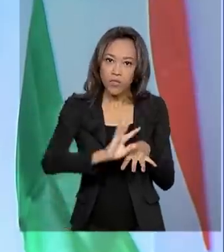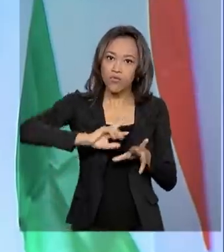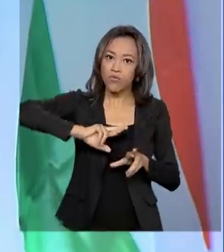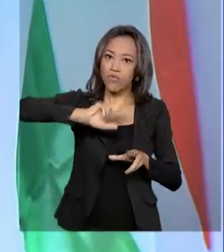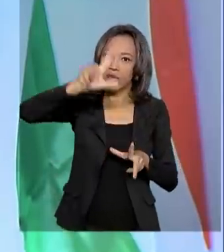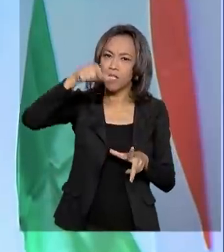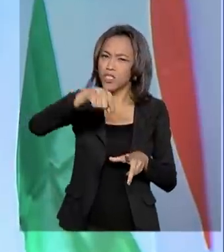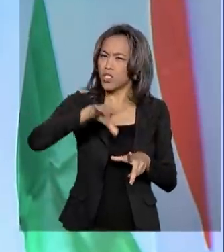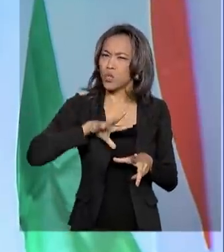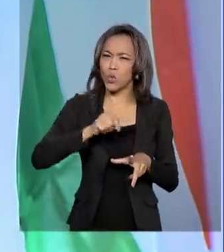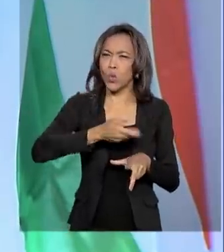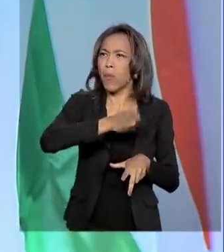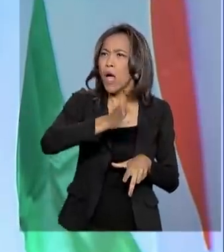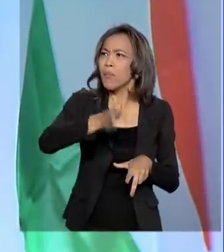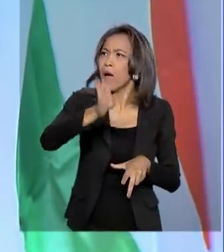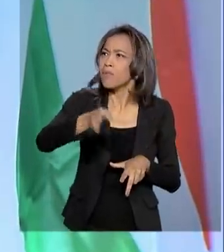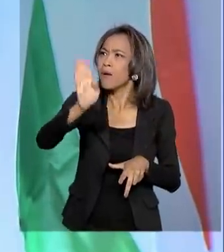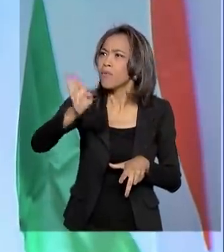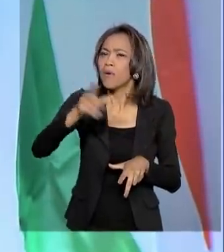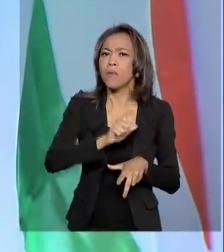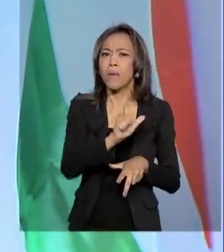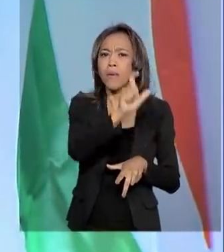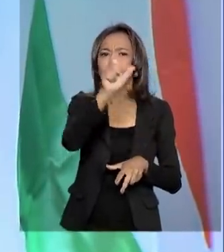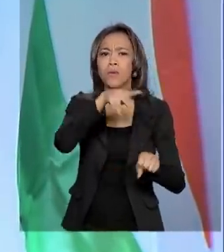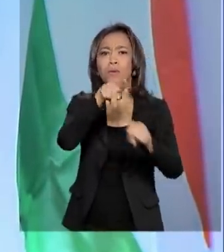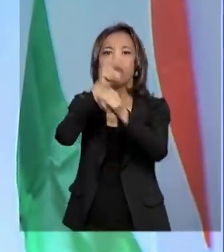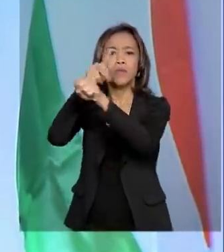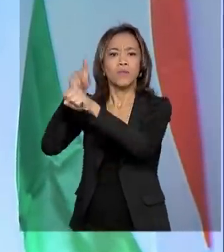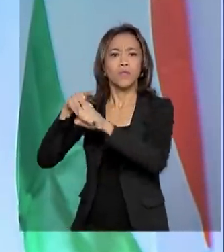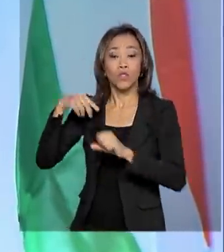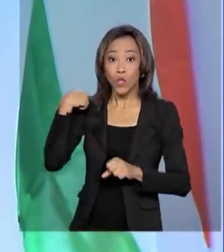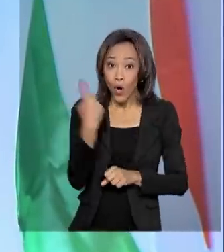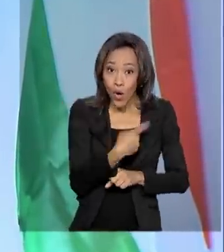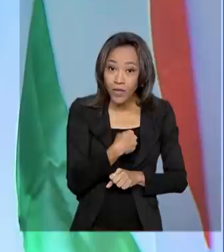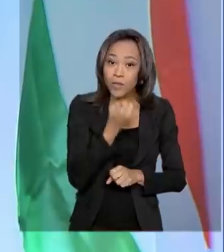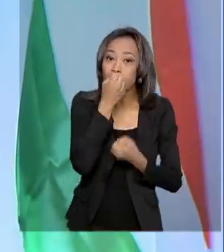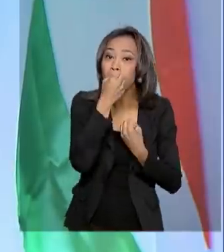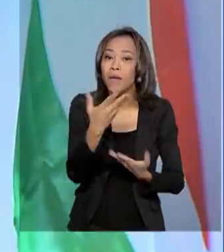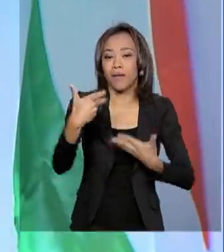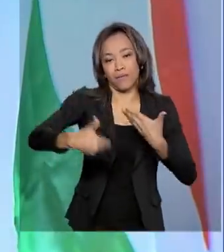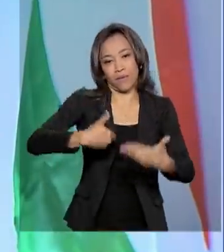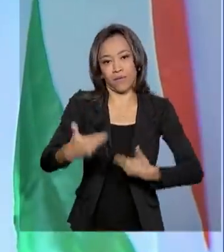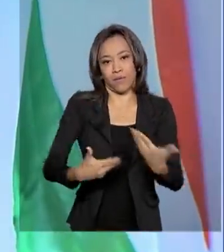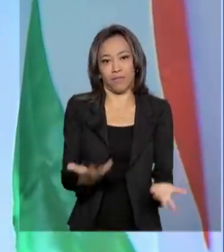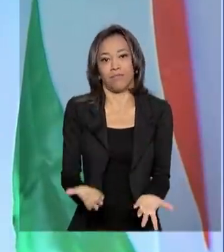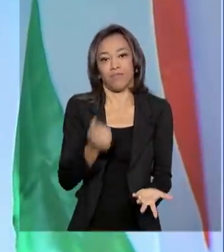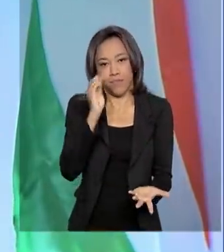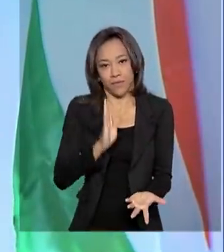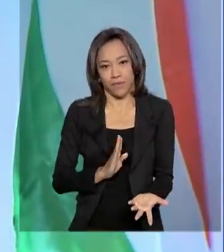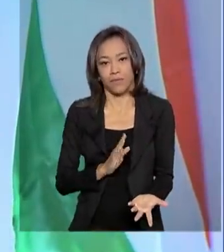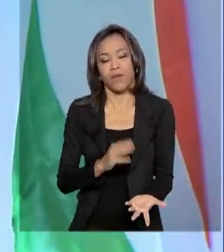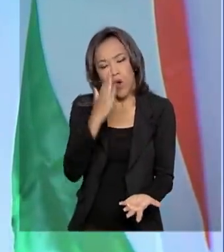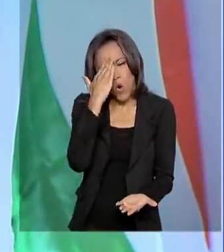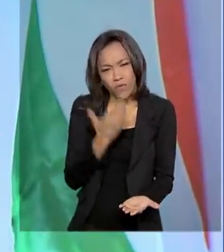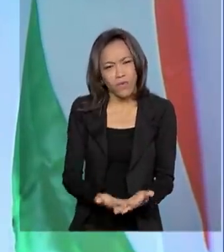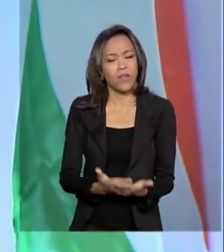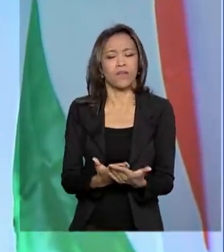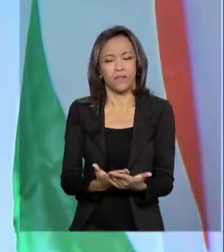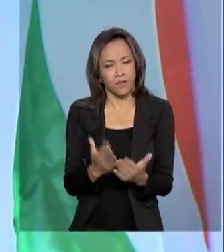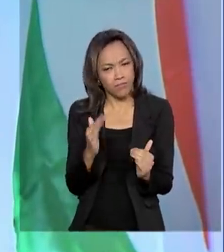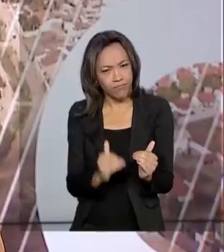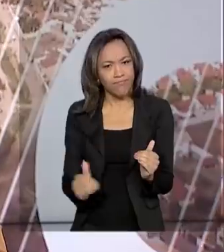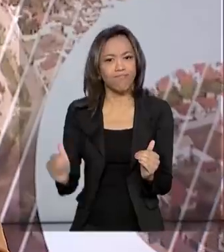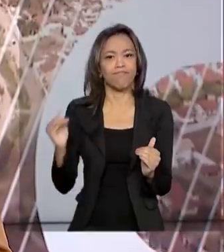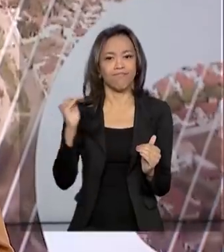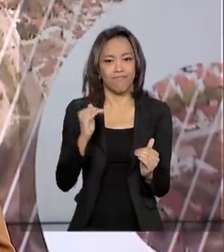fiz para várias partes do mundo, nós somos muito bem tratados. Confiança acima de